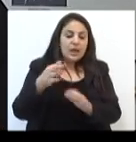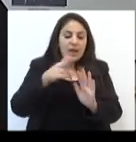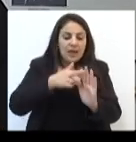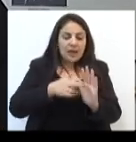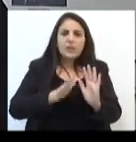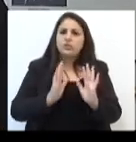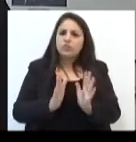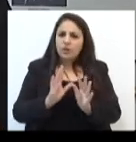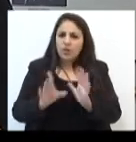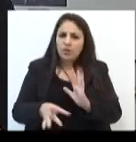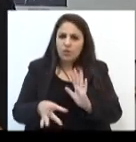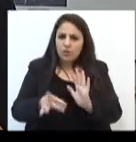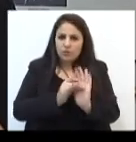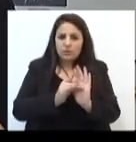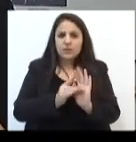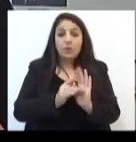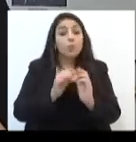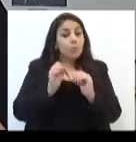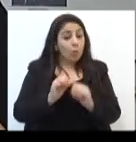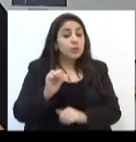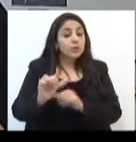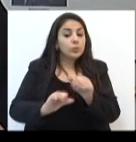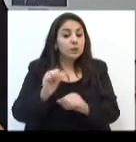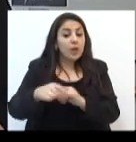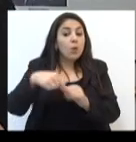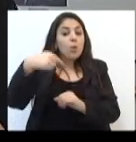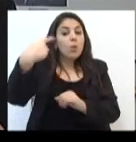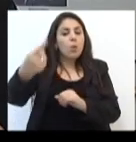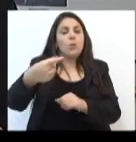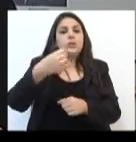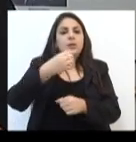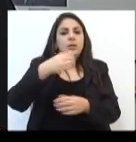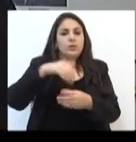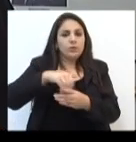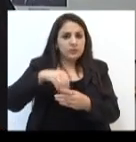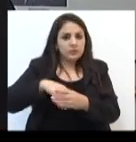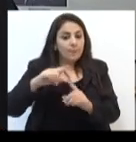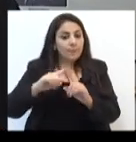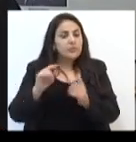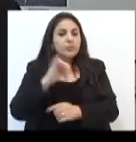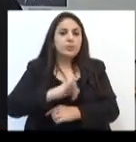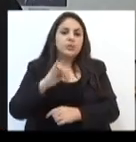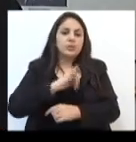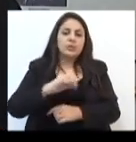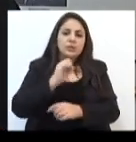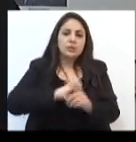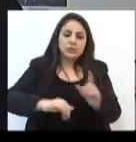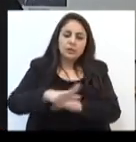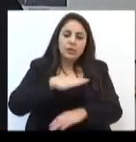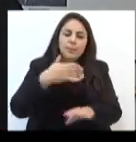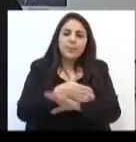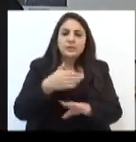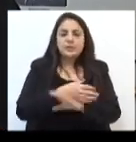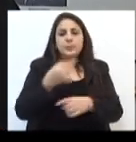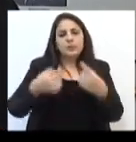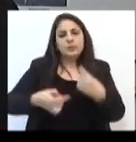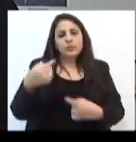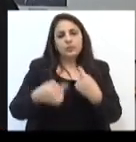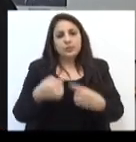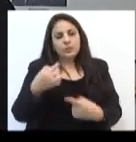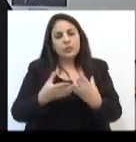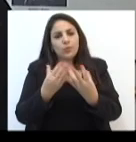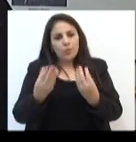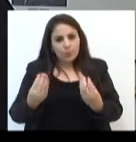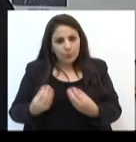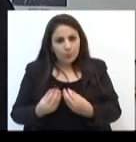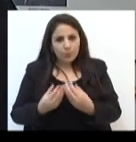já estejam definidas, elas podem alterar para outras eleições, mas é importante que a sociedade faça o debate e participe desse debate com